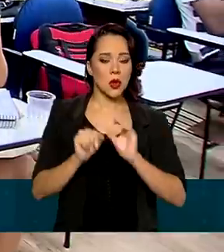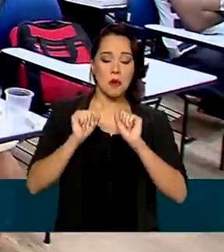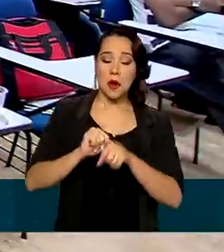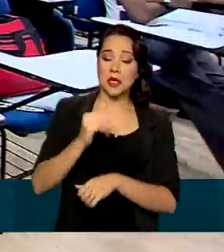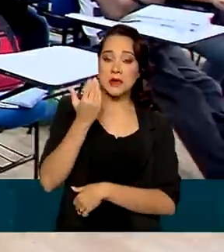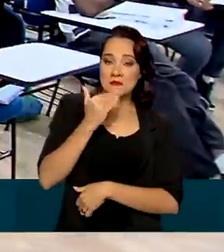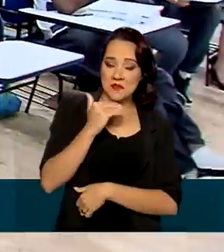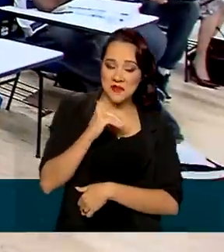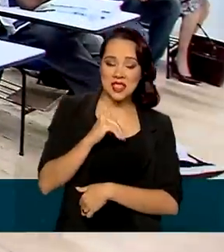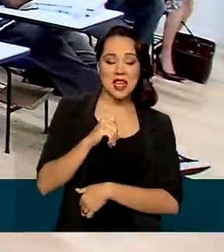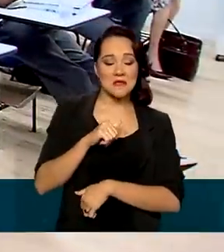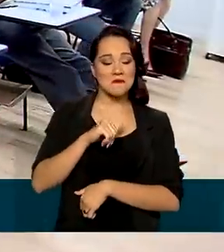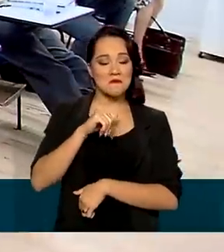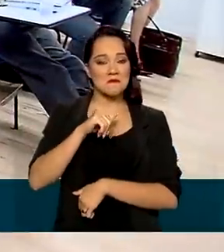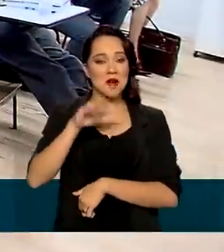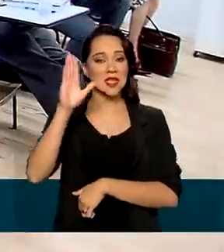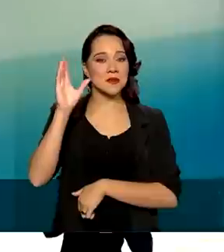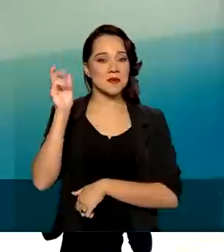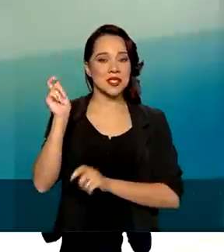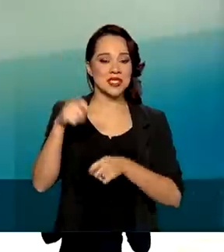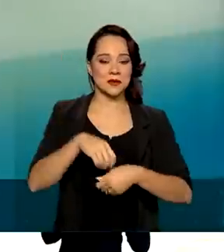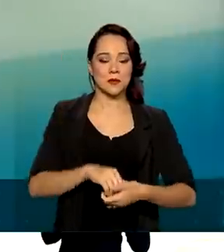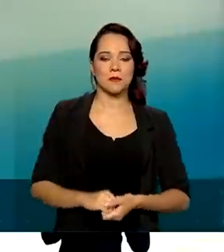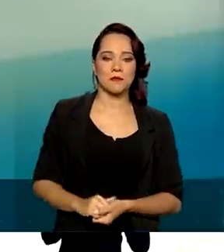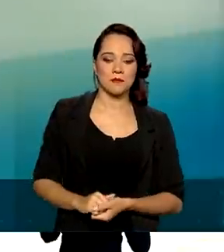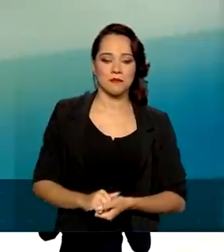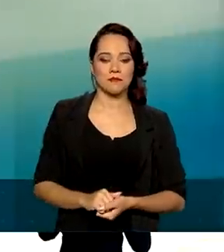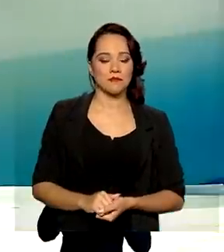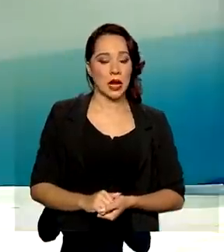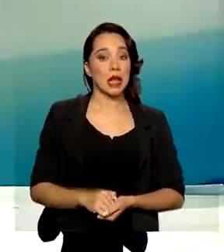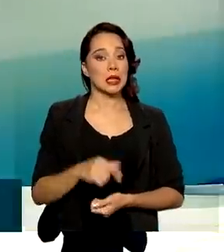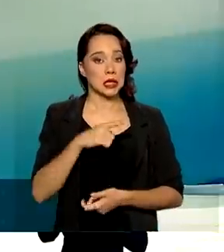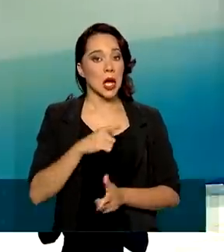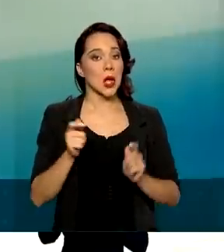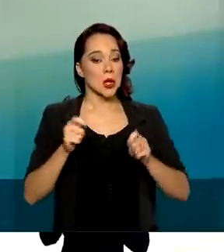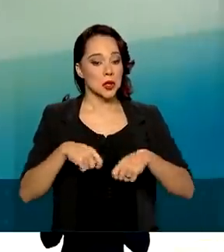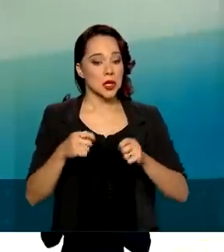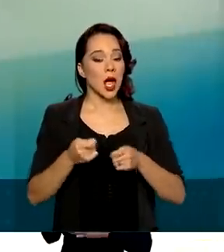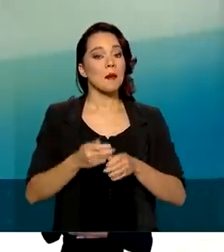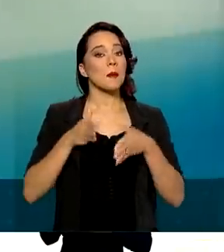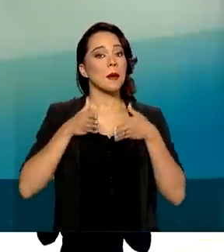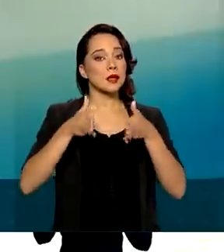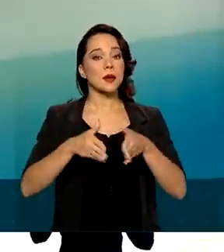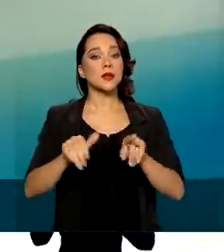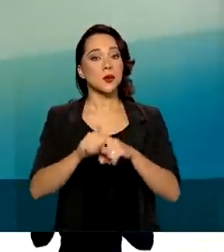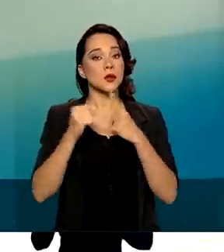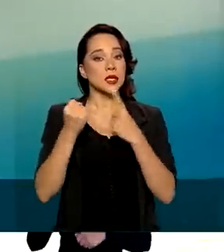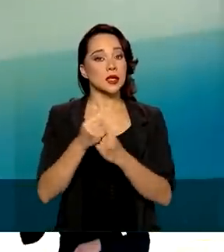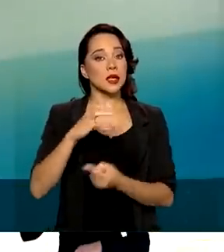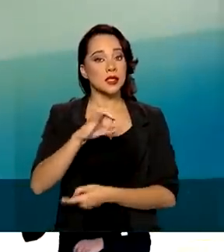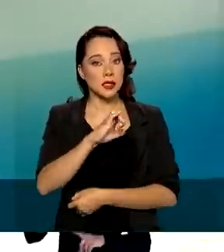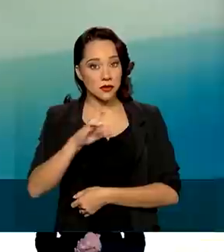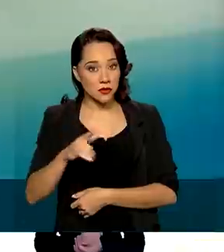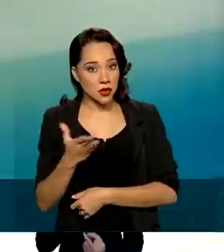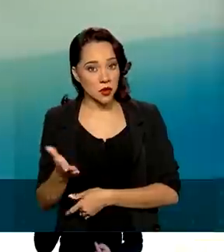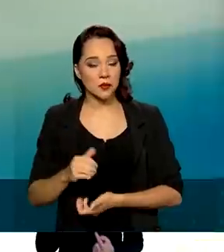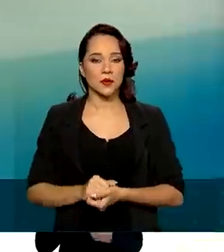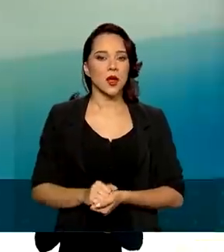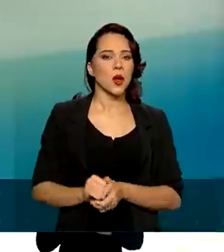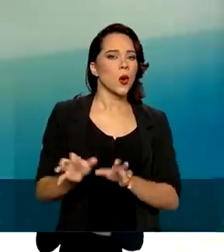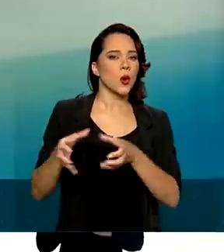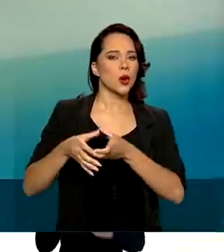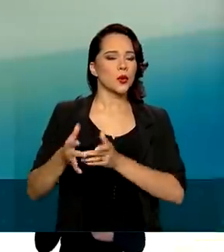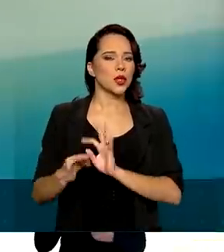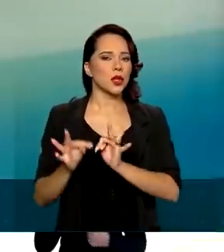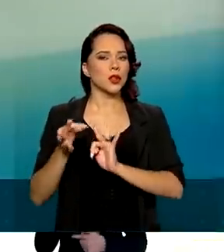ser aproveitado o máximo possível. Há, de fato, pleno espaço para a participação da sociedade civil nessa iniciativa. O pacote